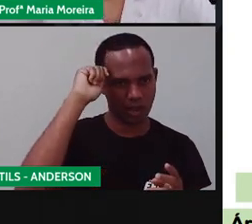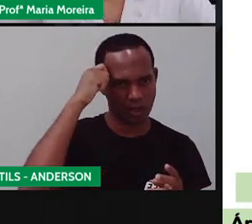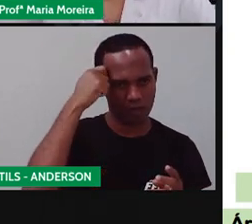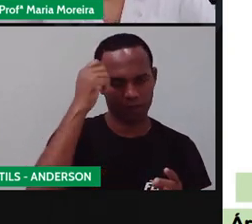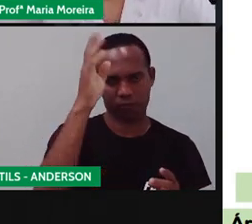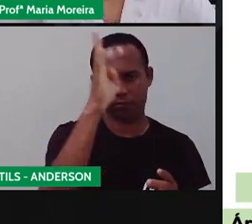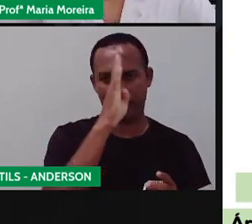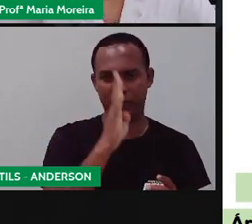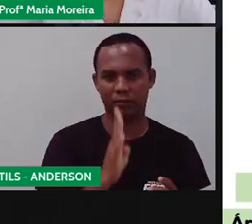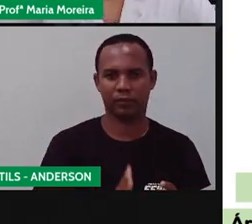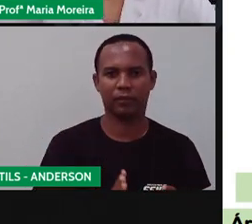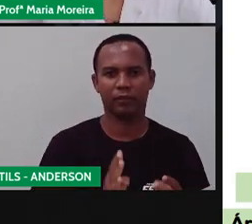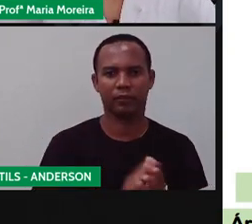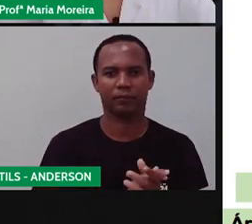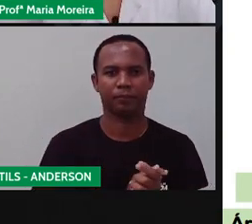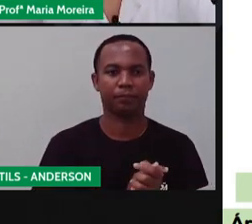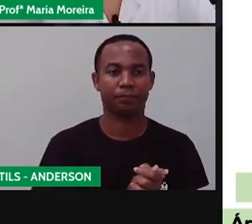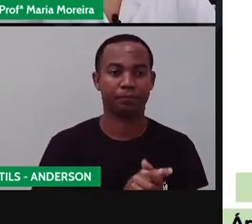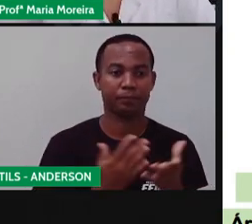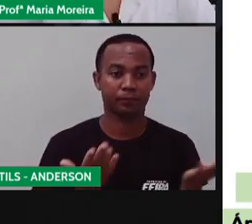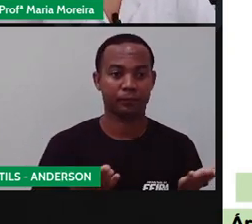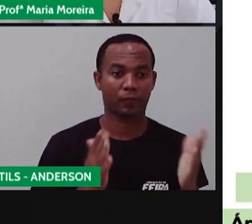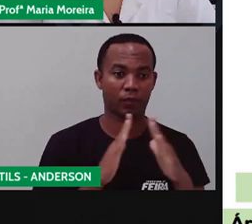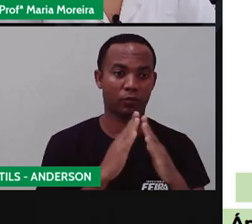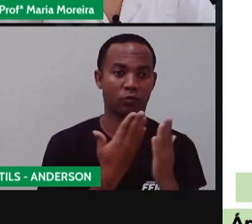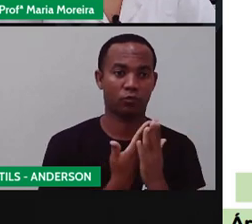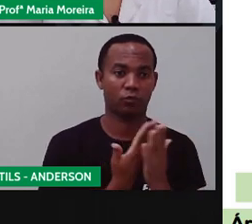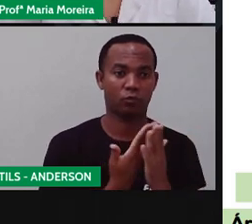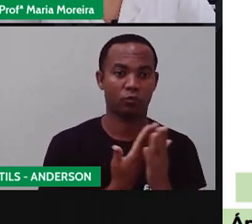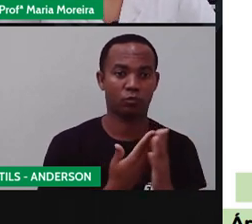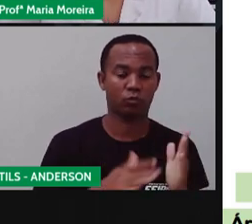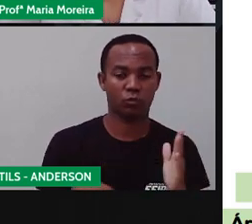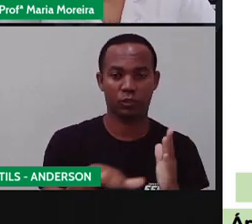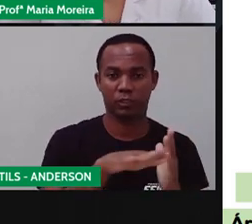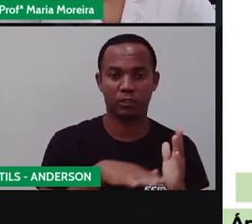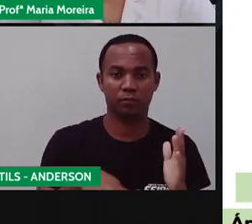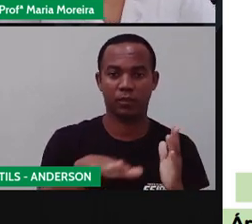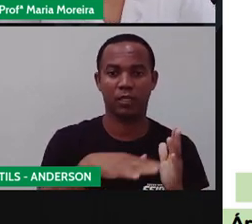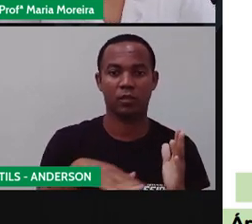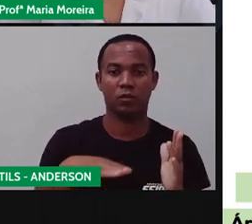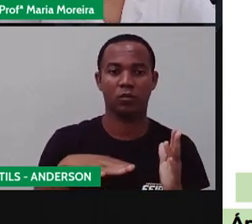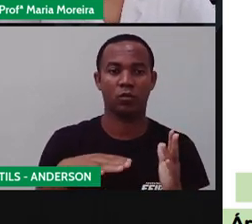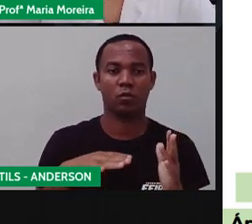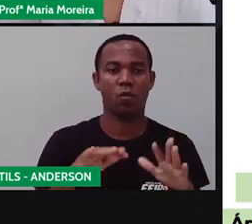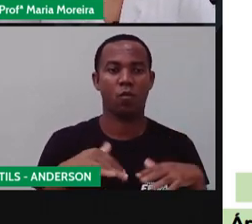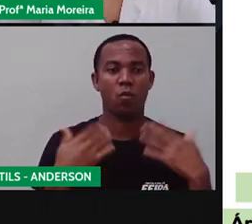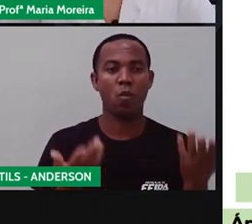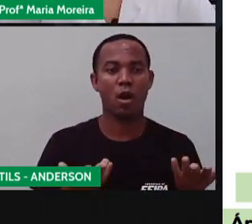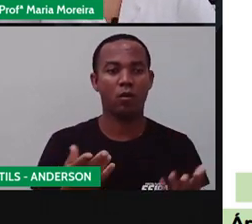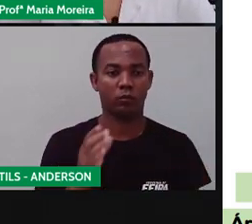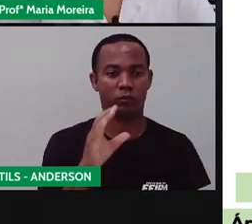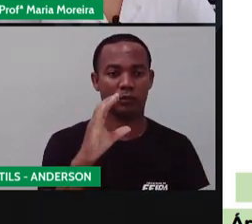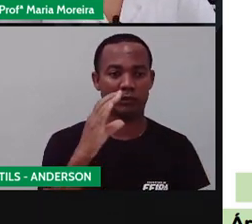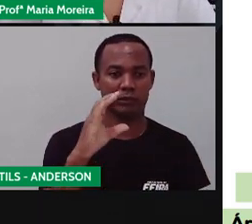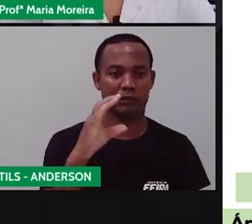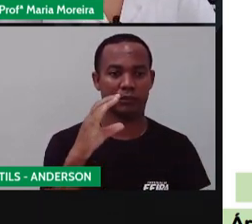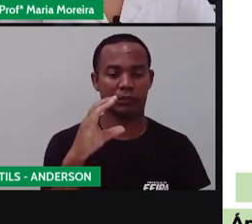-brasileira. Nossa área de conhecimento interdisciplinar, ciências